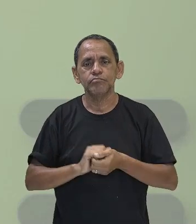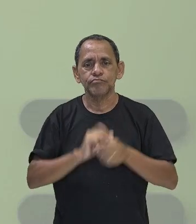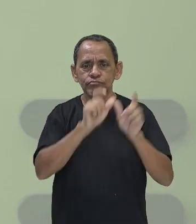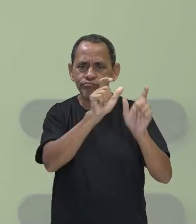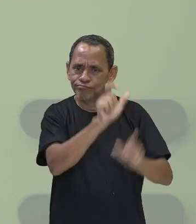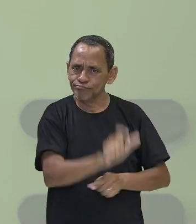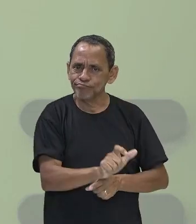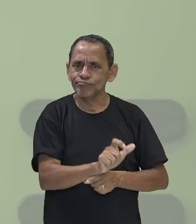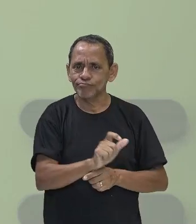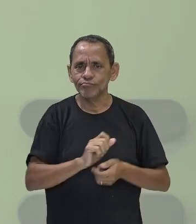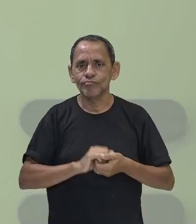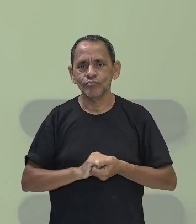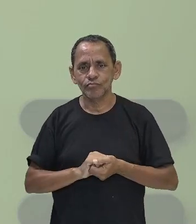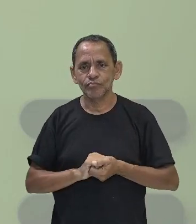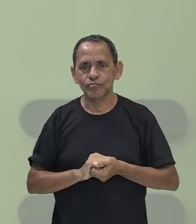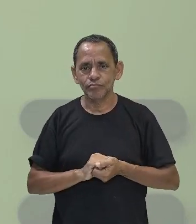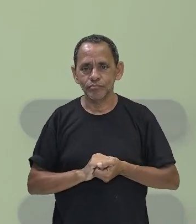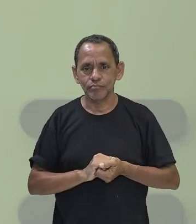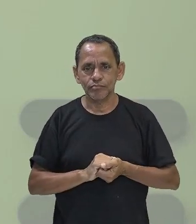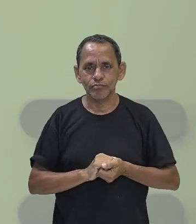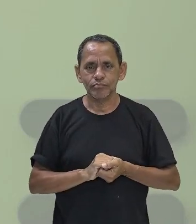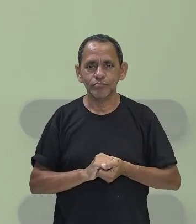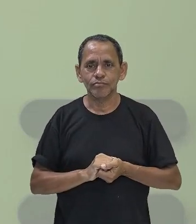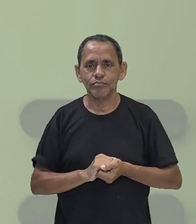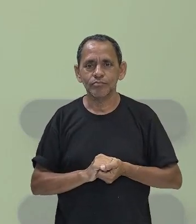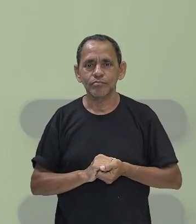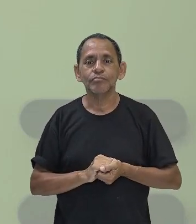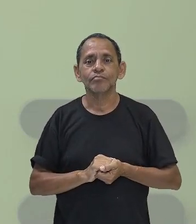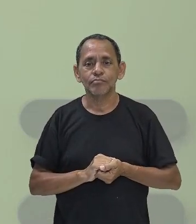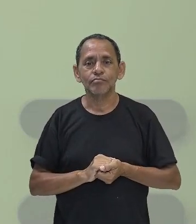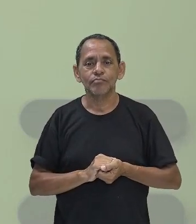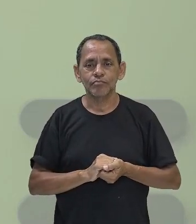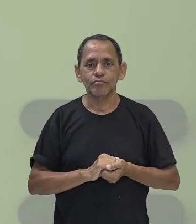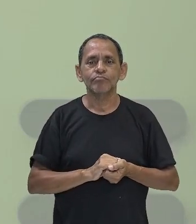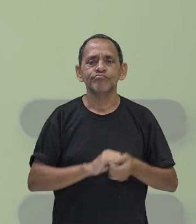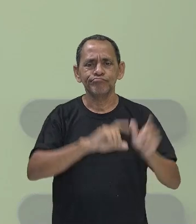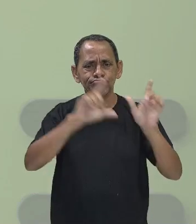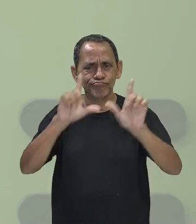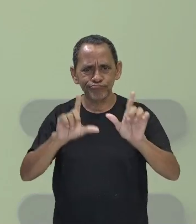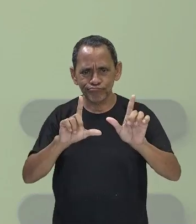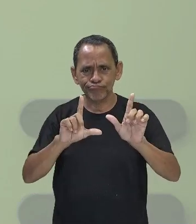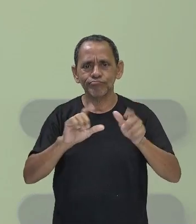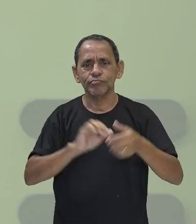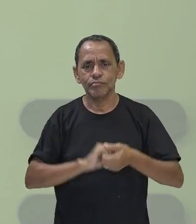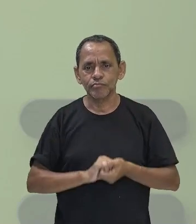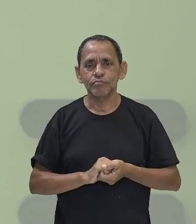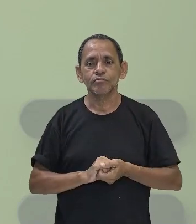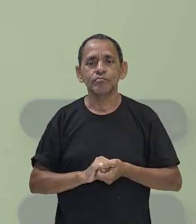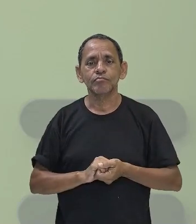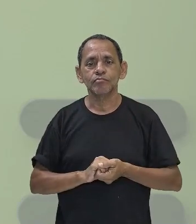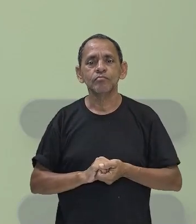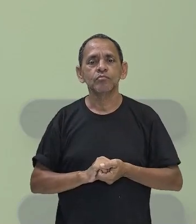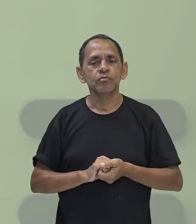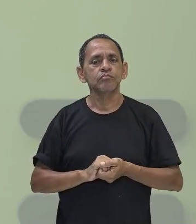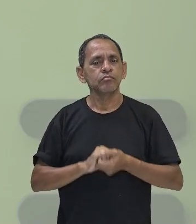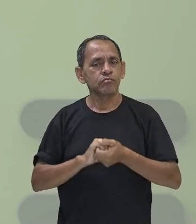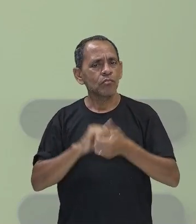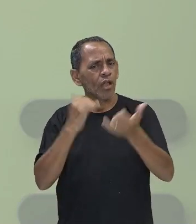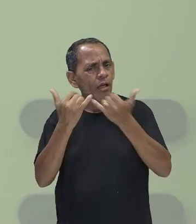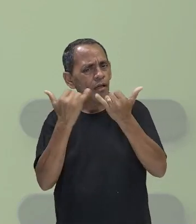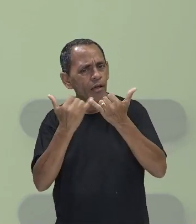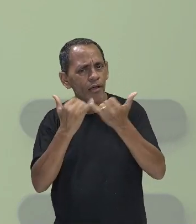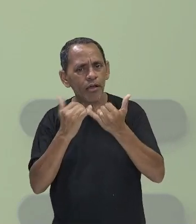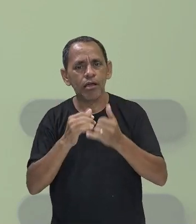Mas vocês vão observar que com o passar de cada quadro apresentado aqui, vamos ter mais semelhanças e uma integração muito